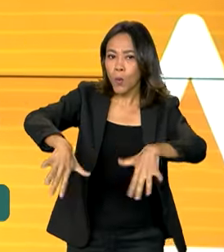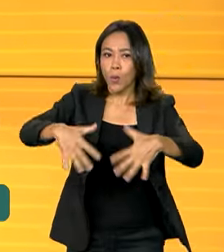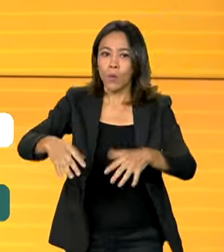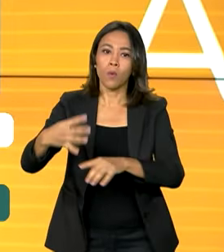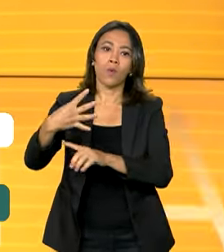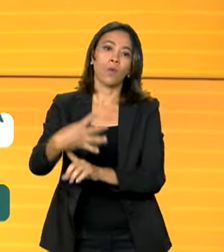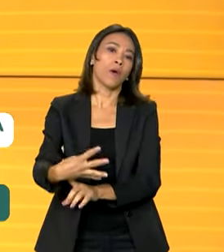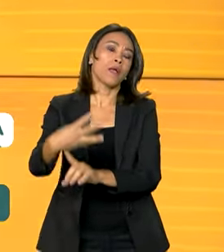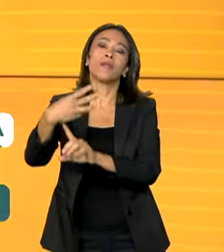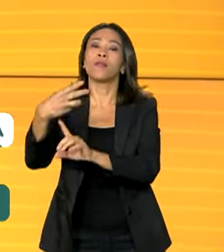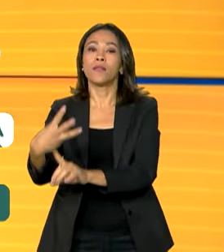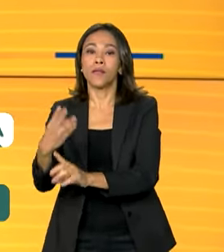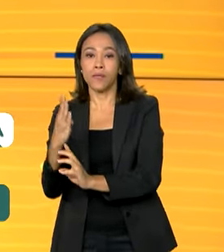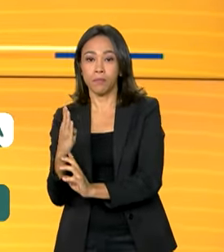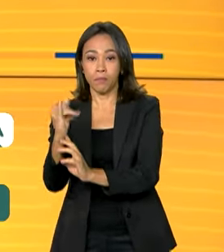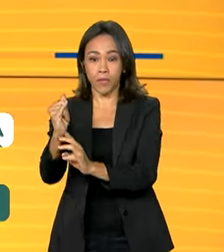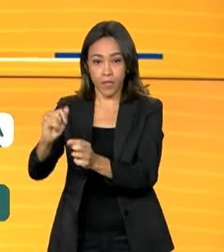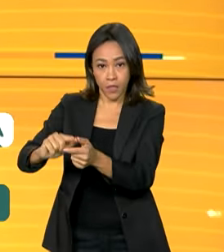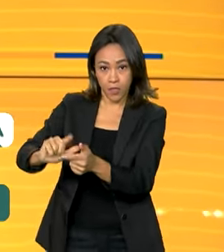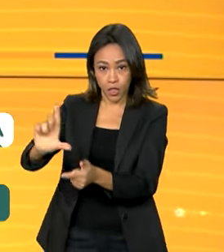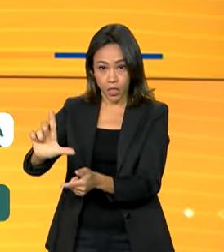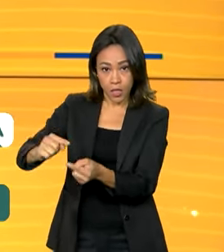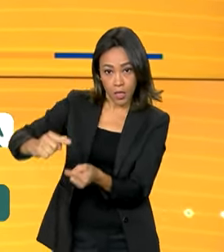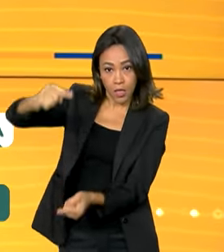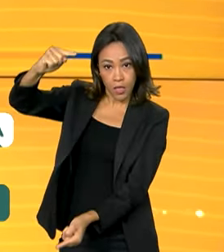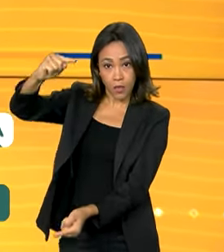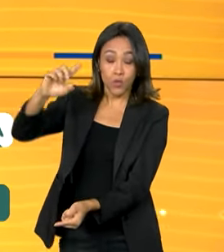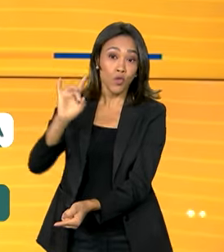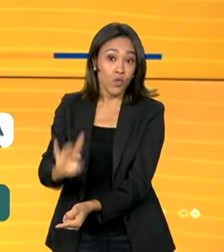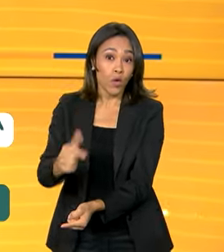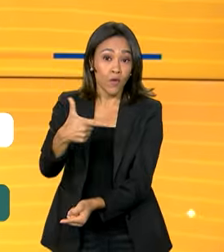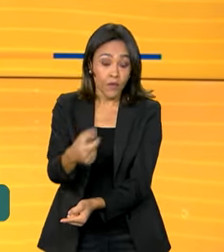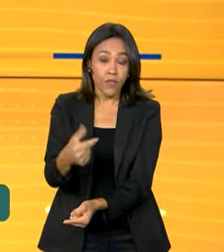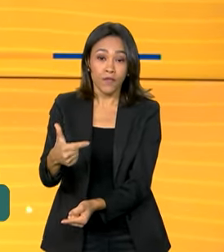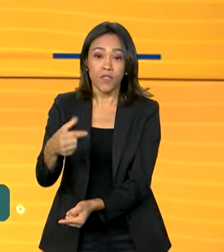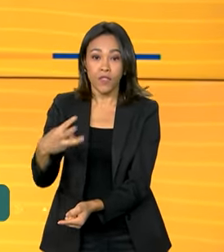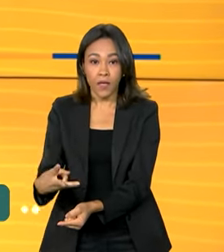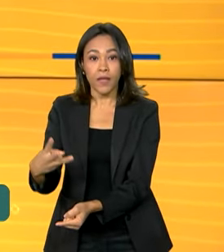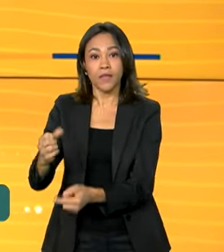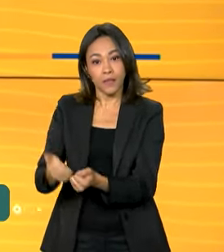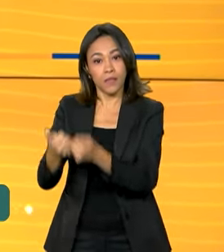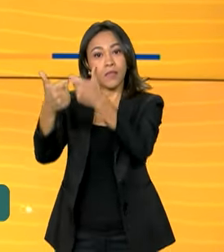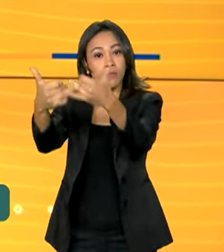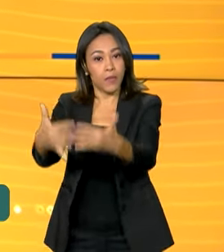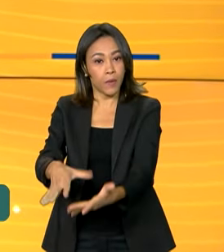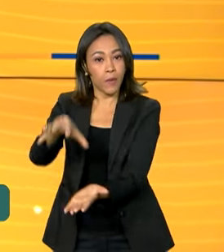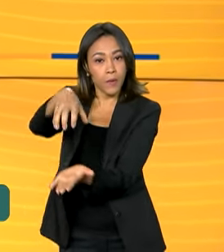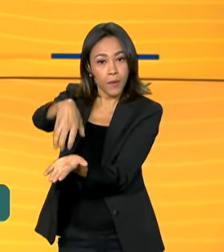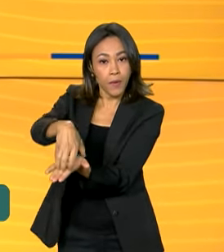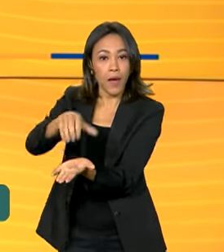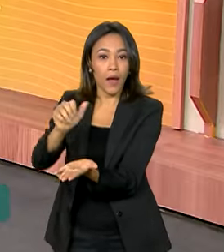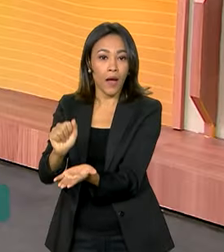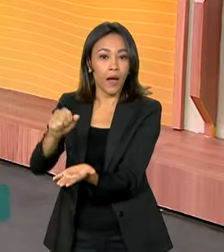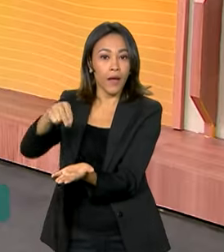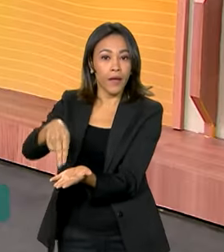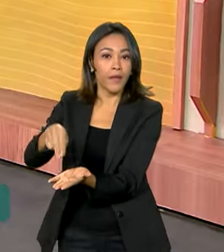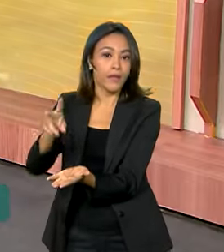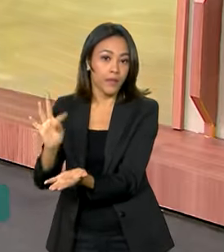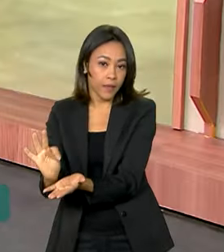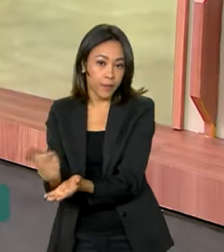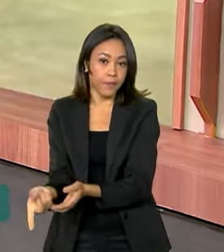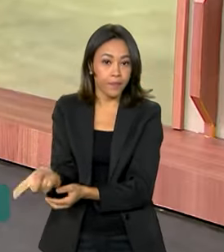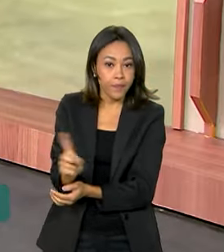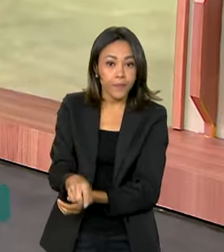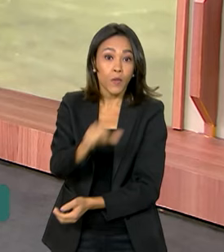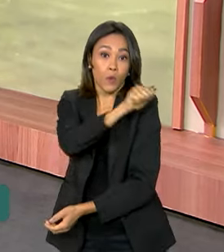bilhões de litros produzidos só em 2023, segundo a ANP, Agência Nacional do Petróleo. Do Rio